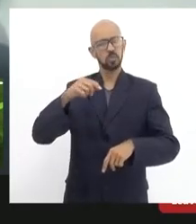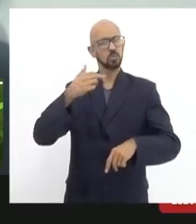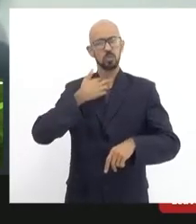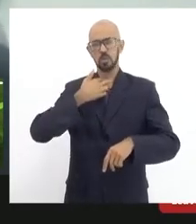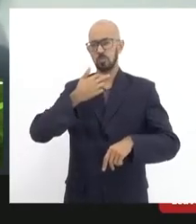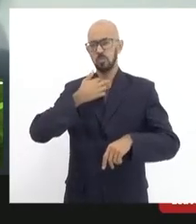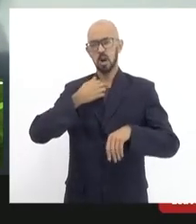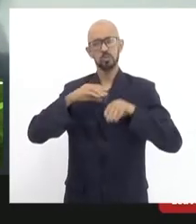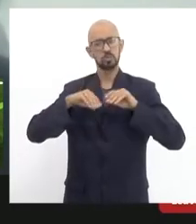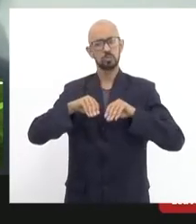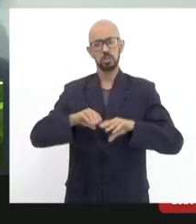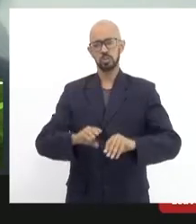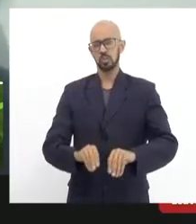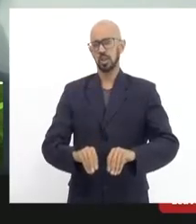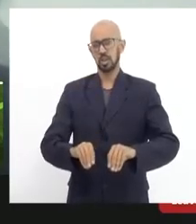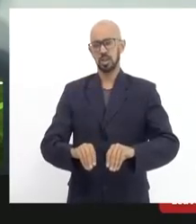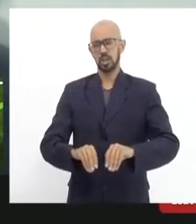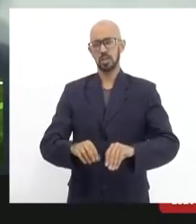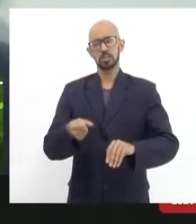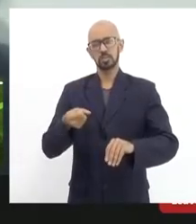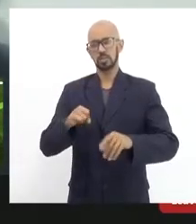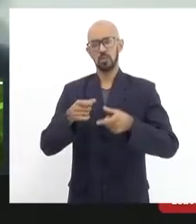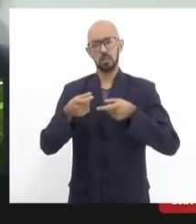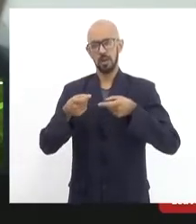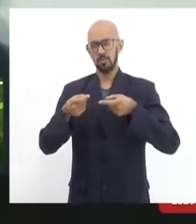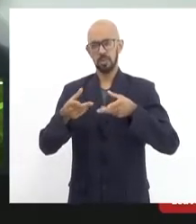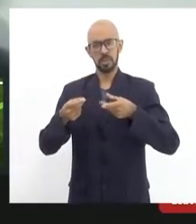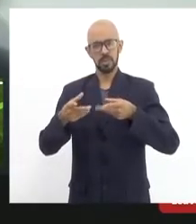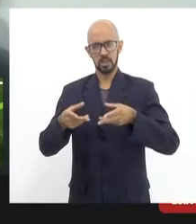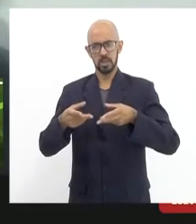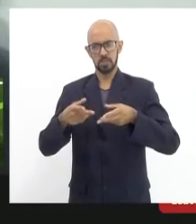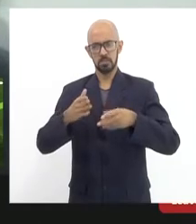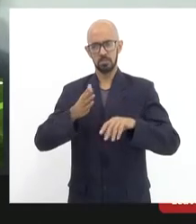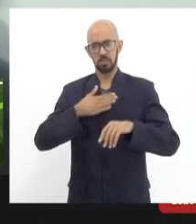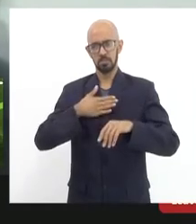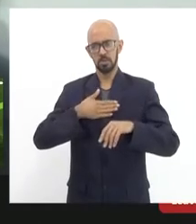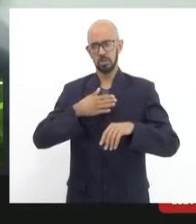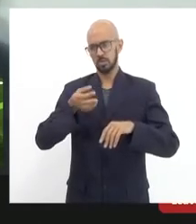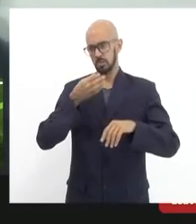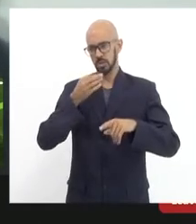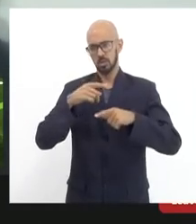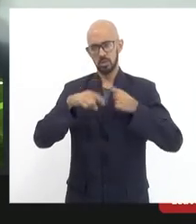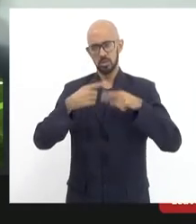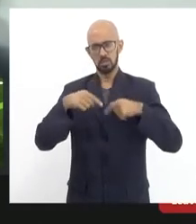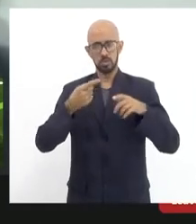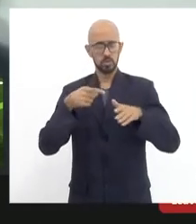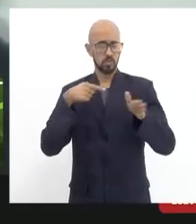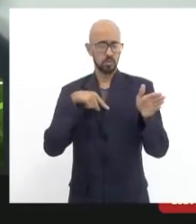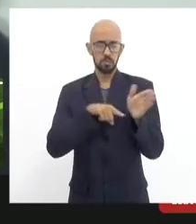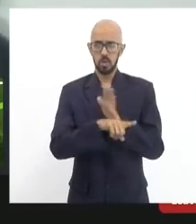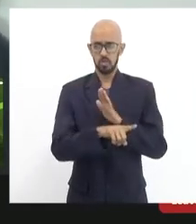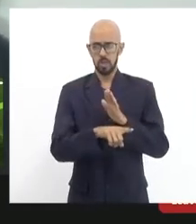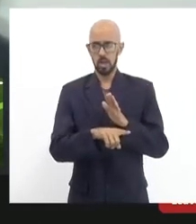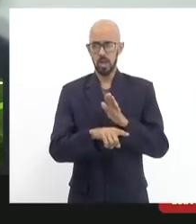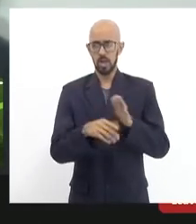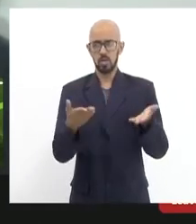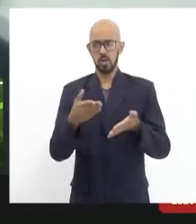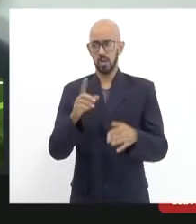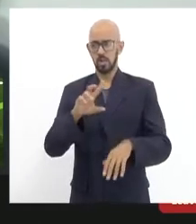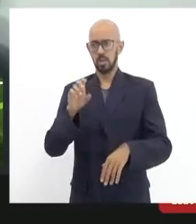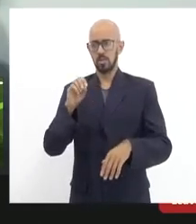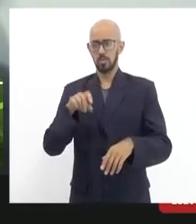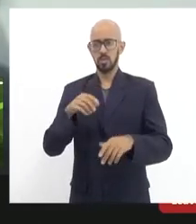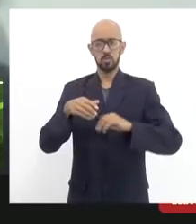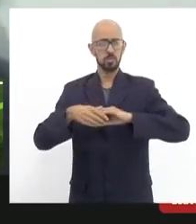para qualquer que seja a privatização. De modo que eu deixo para mais tarde eu fazer a pergunta, cumprimento a todos os atores